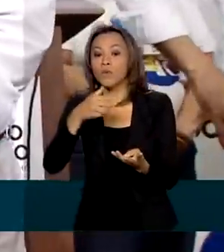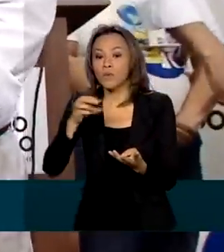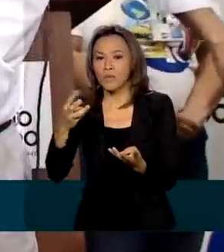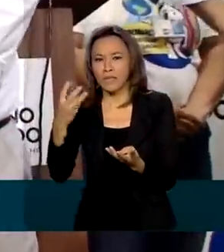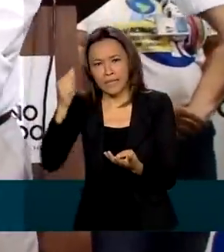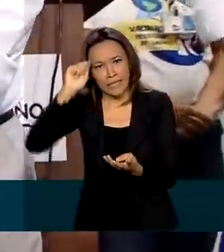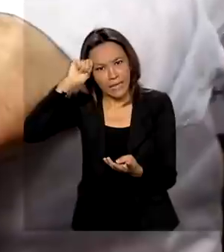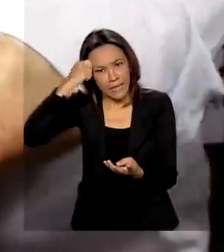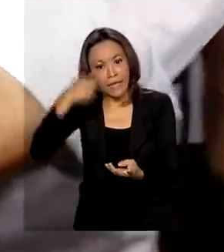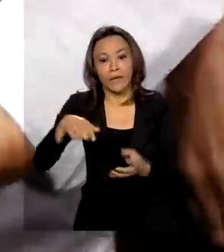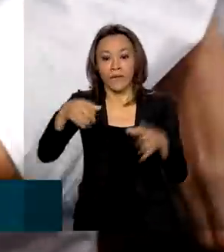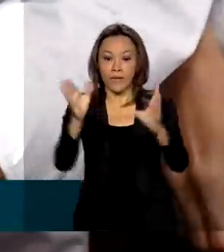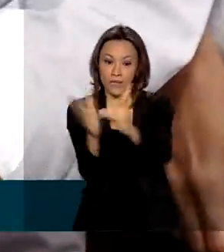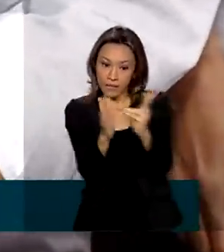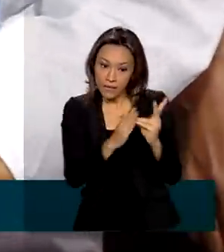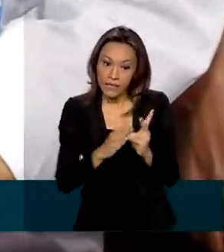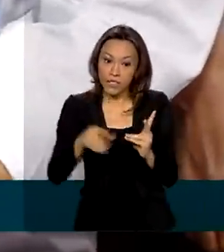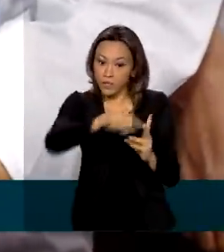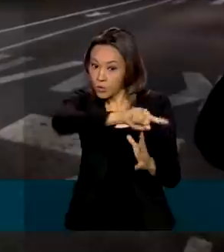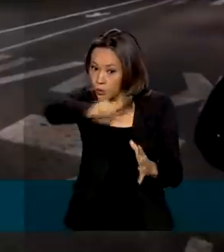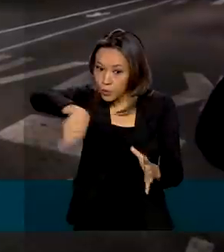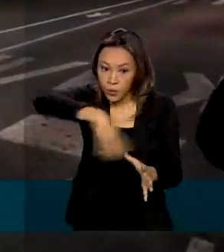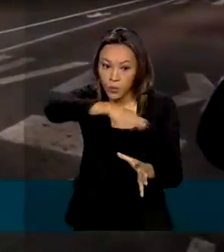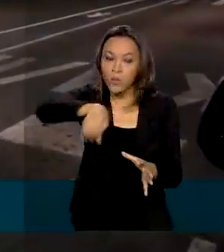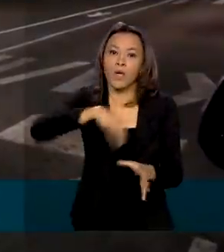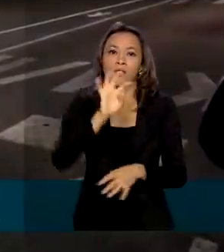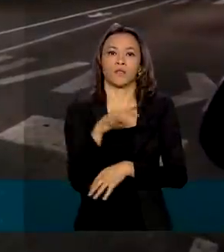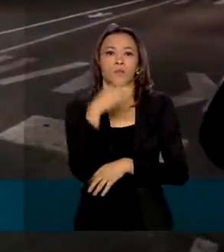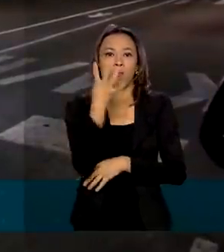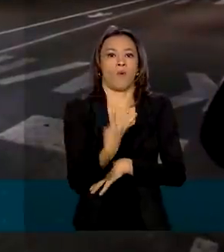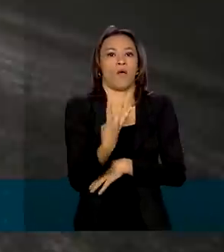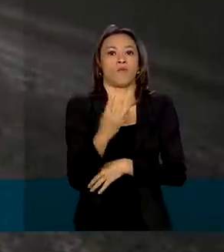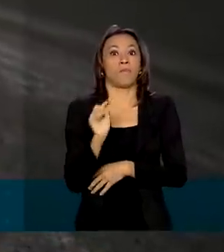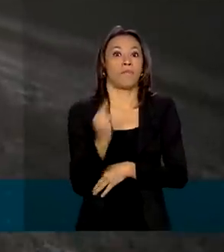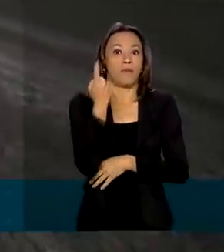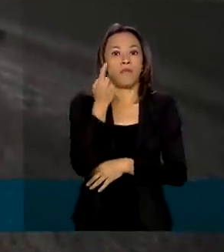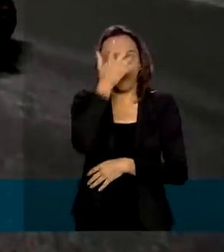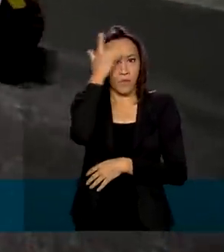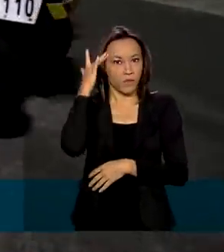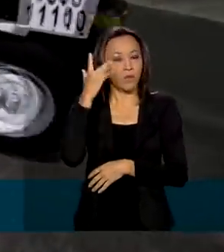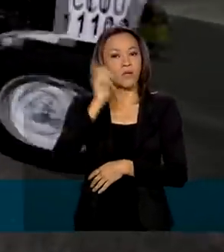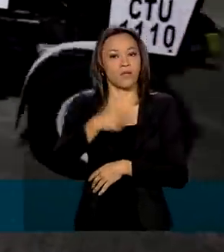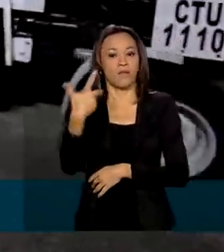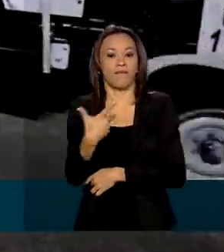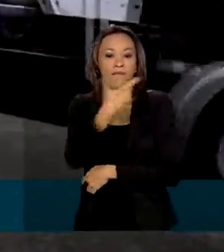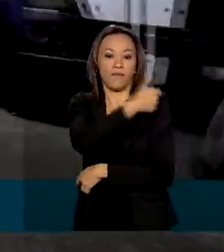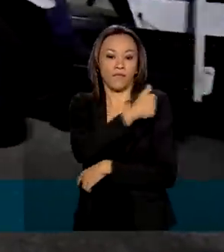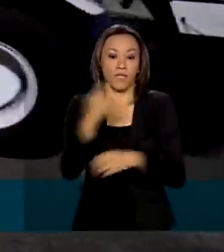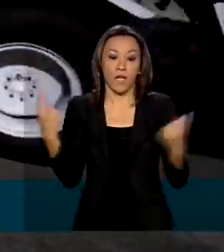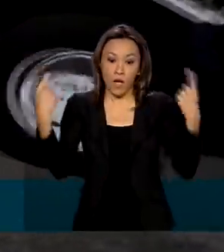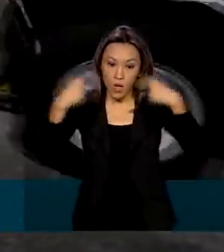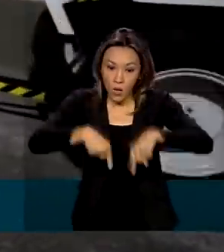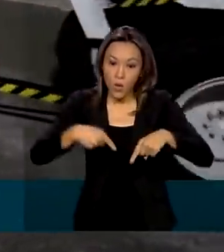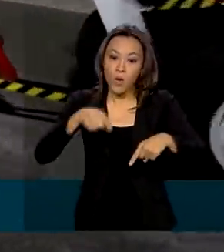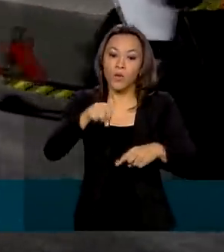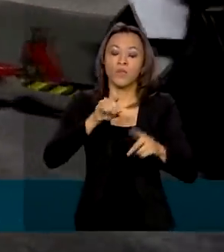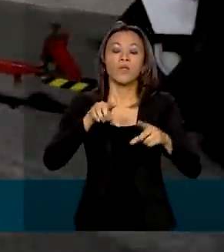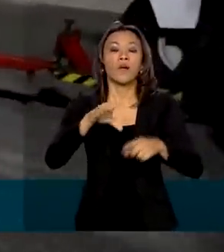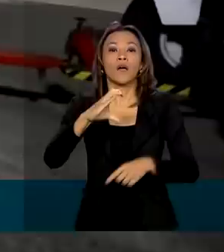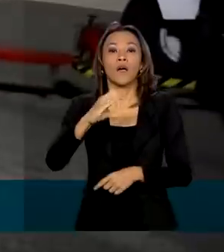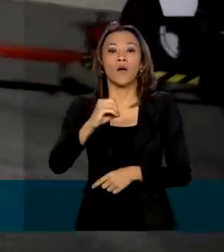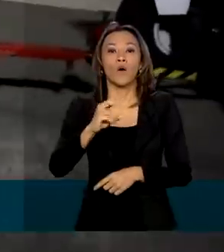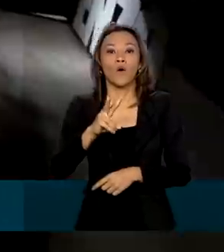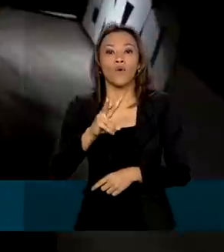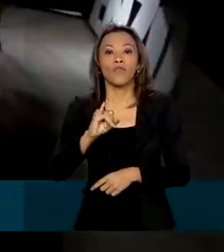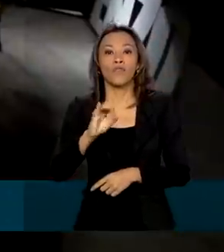uma índia do povo tuxá de 31 anos, foram as quatro primeiras pessoas a serem vacinadas contra a covid-19 na Bahia.